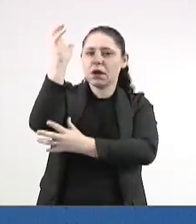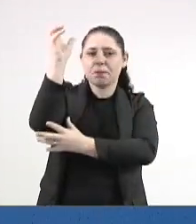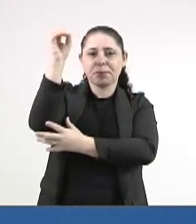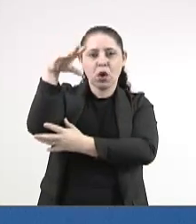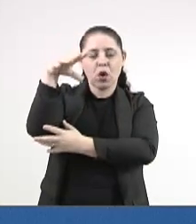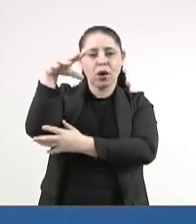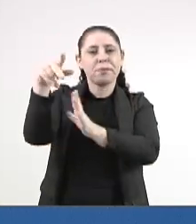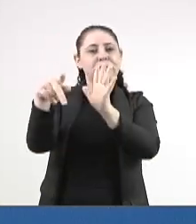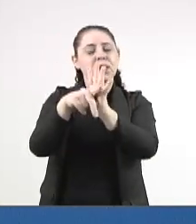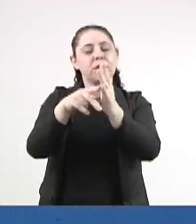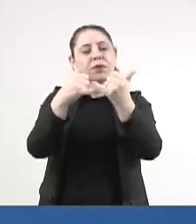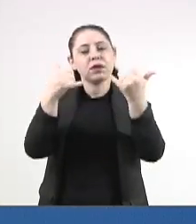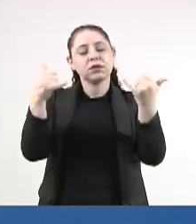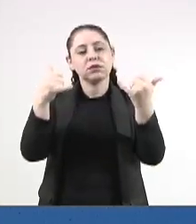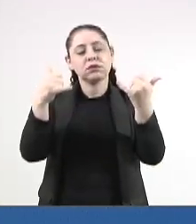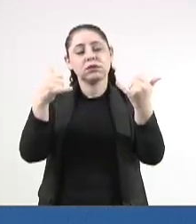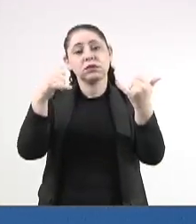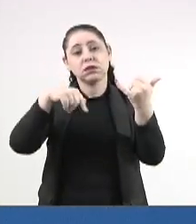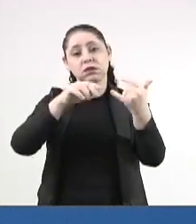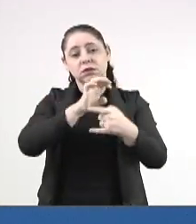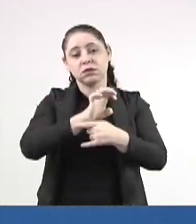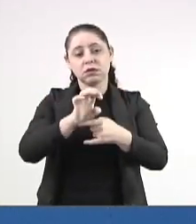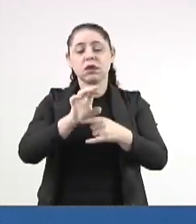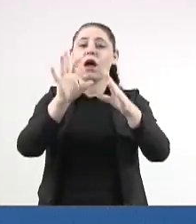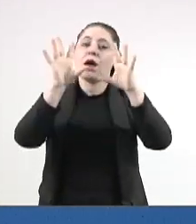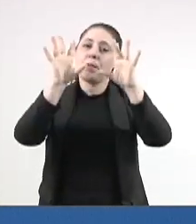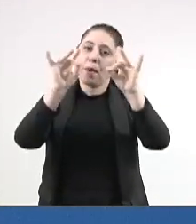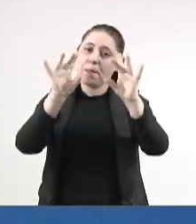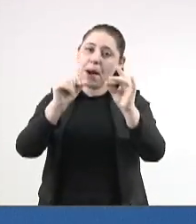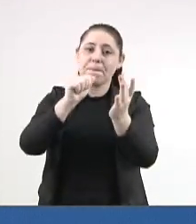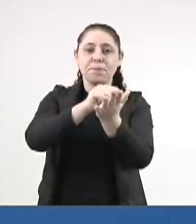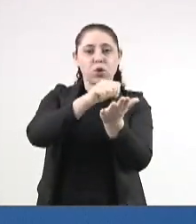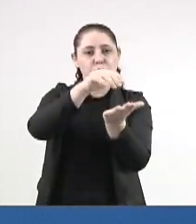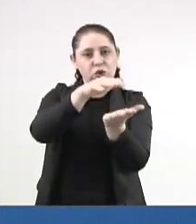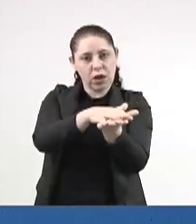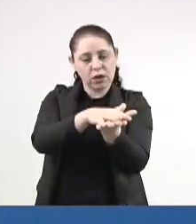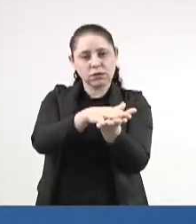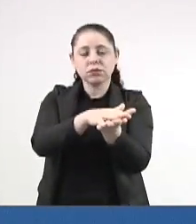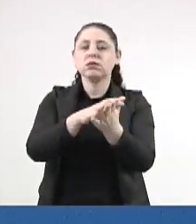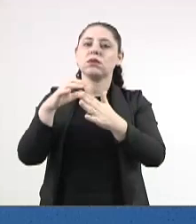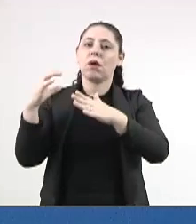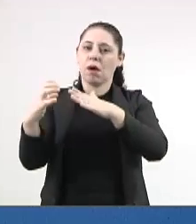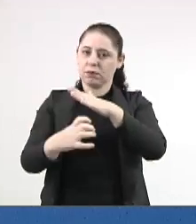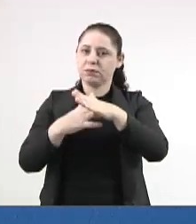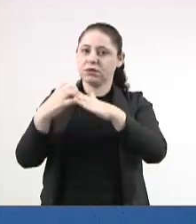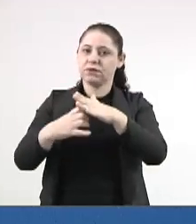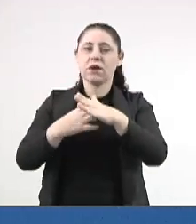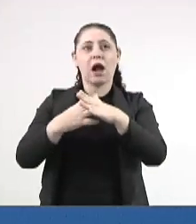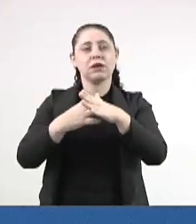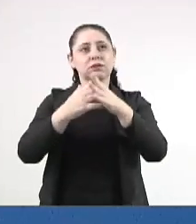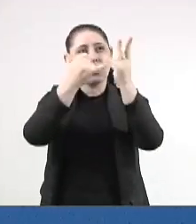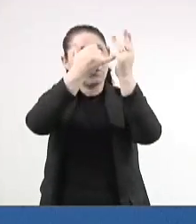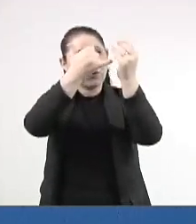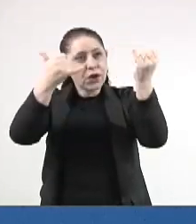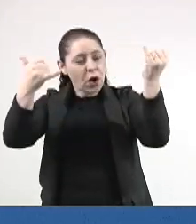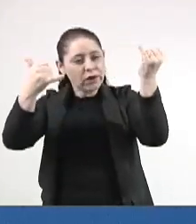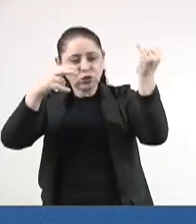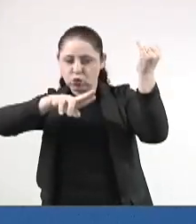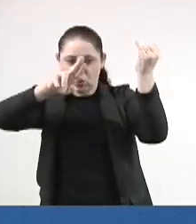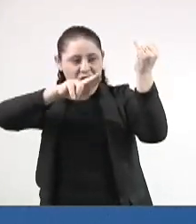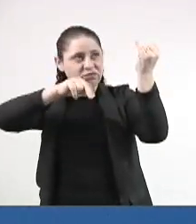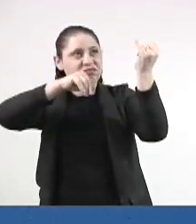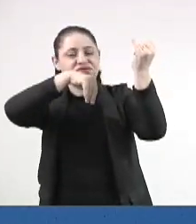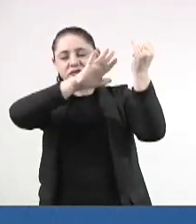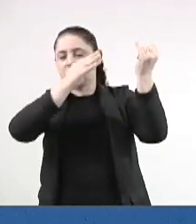energia elétrica em Mato Grosso do Sul e estabelece multa às empresas que deixarem a fiação em desuso na